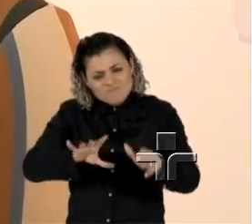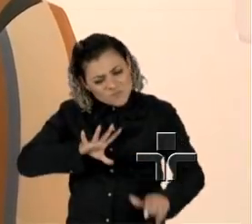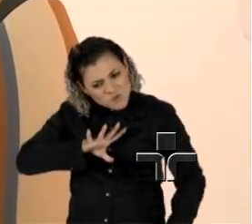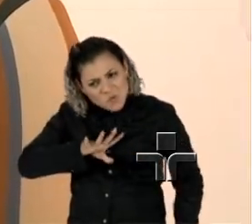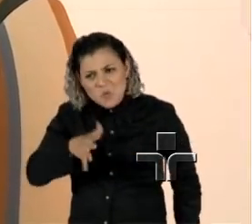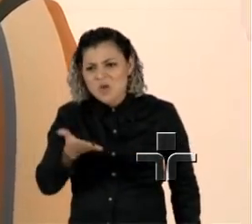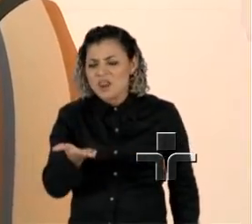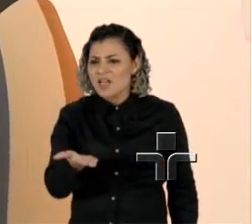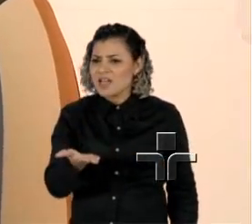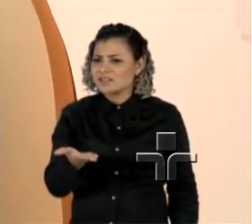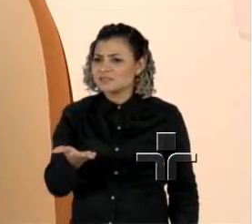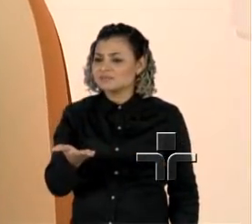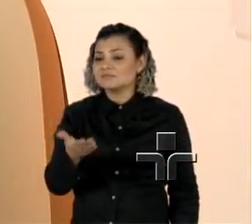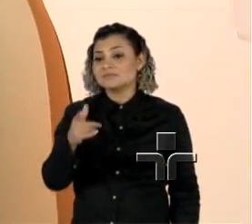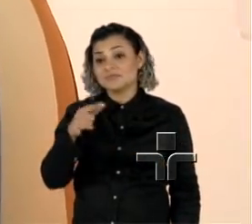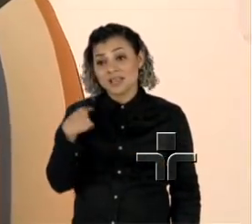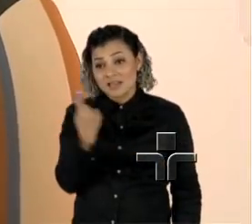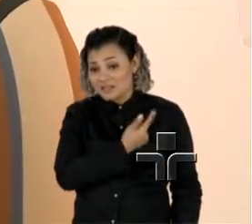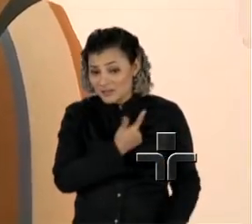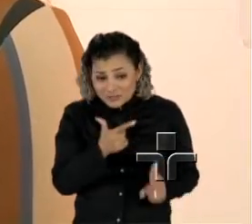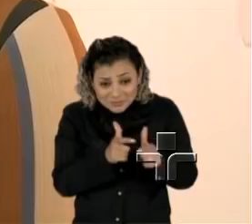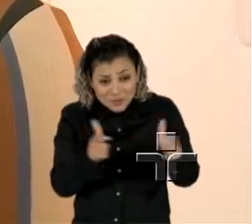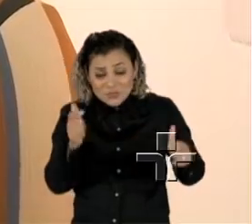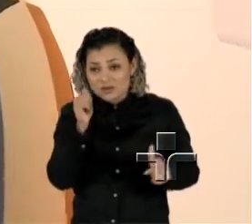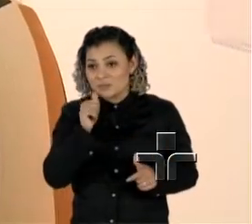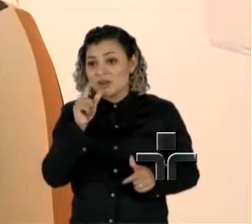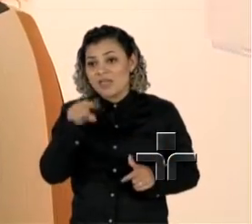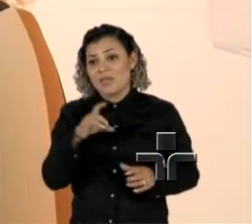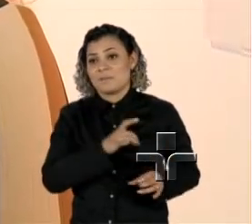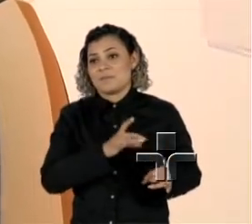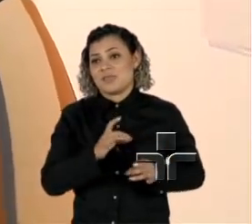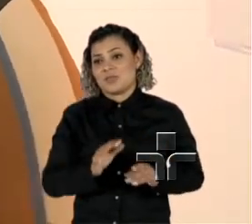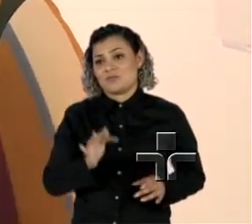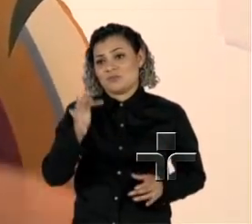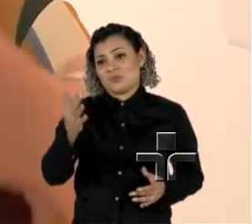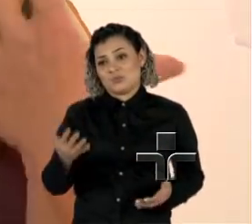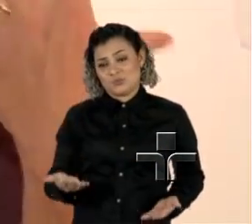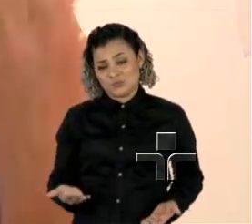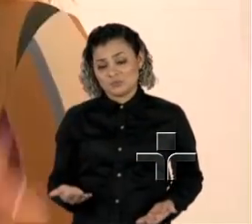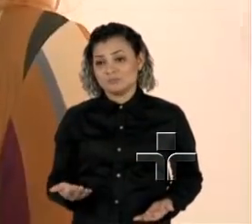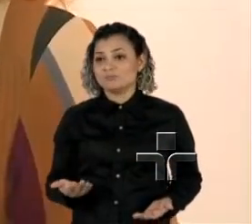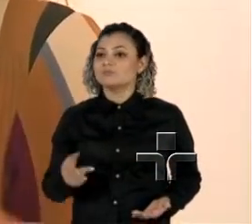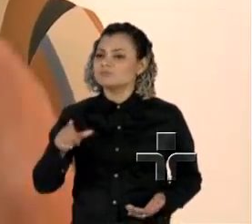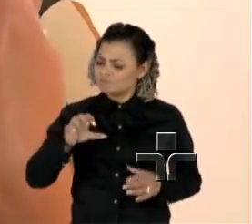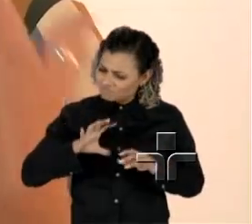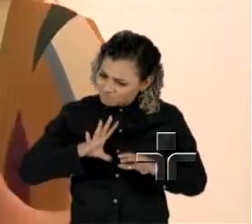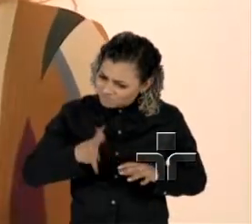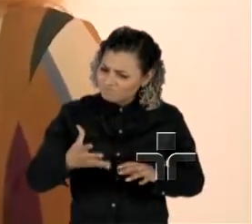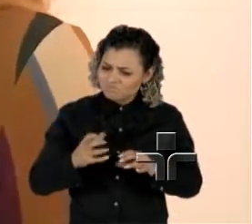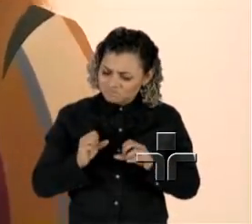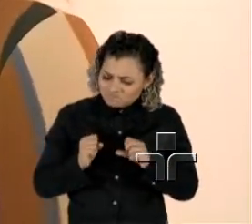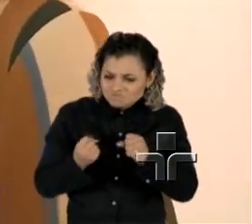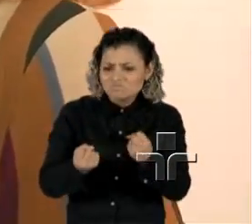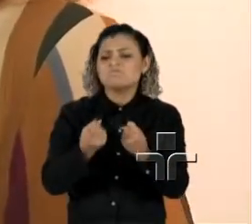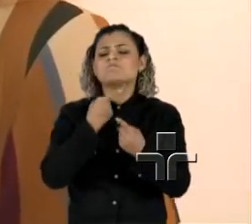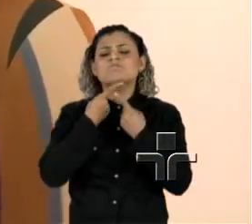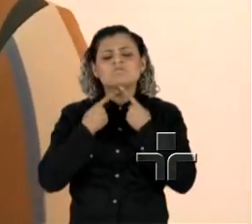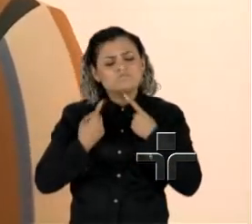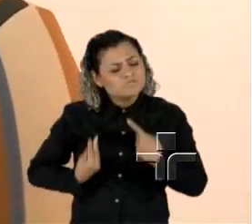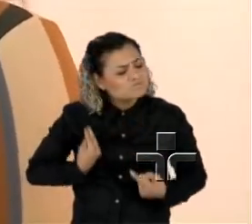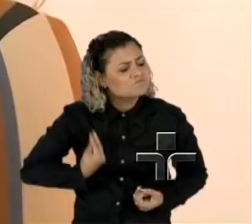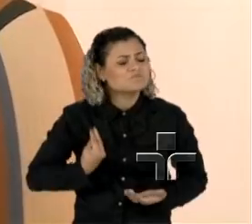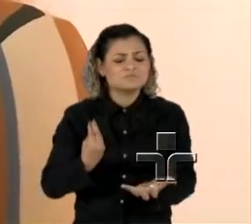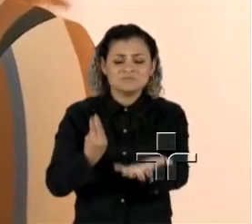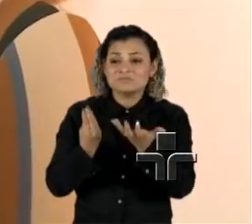enfrentam uma coisa que, para a maioria das mulheres, é um grande medo. E assim, com garra, com vontade de viver.